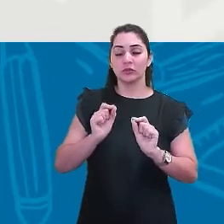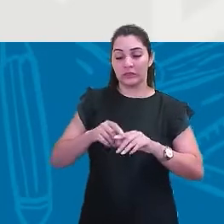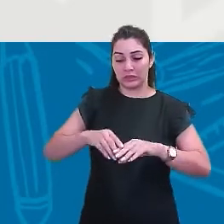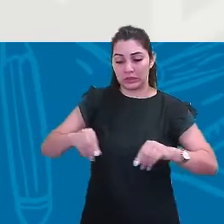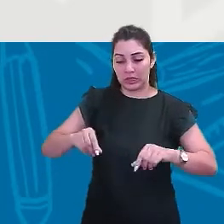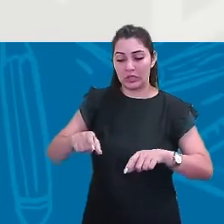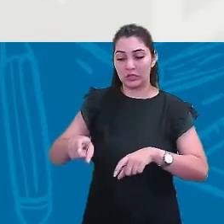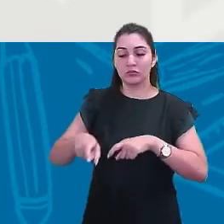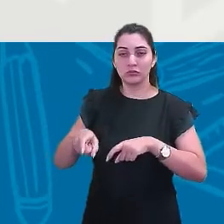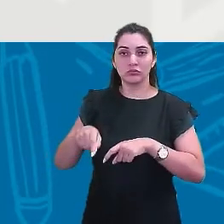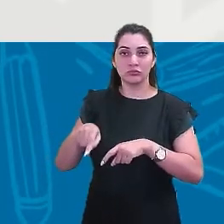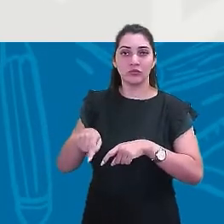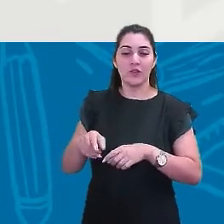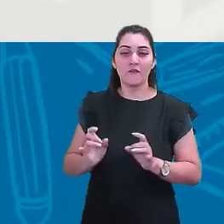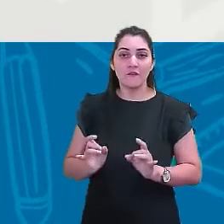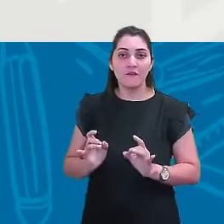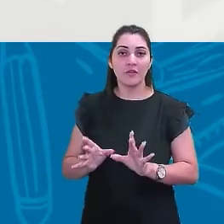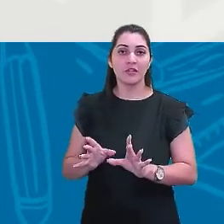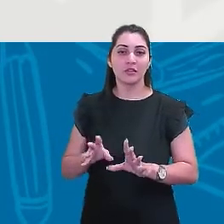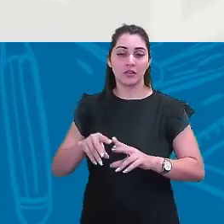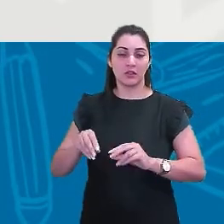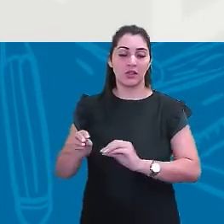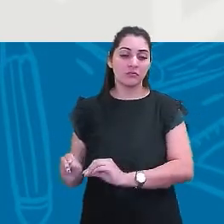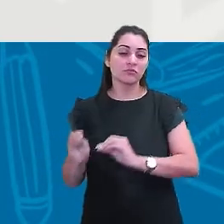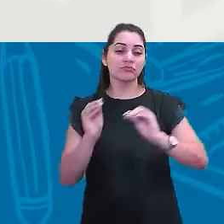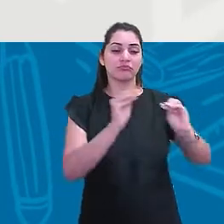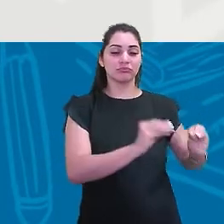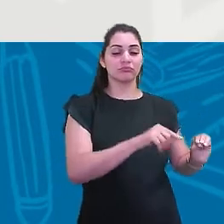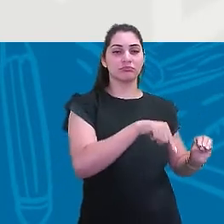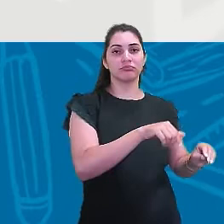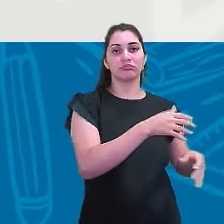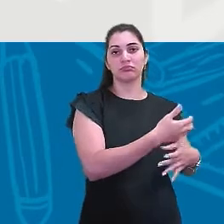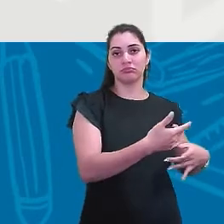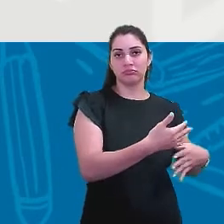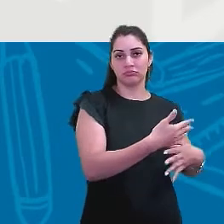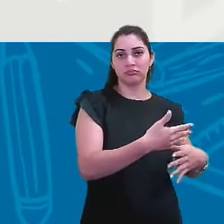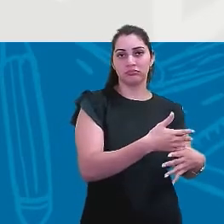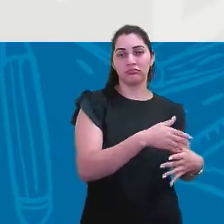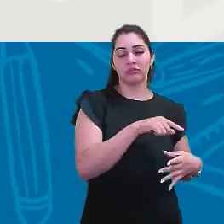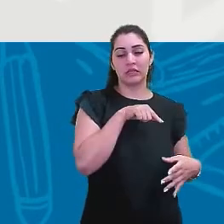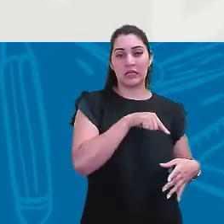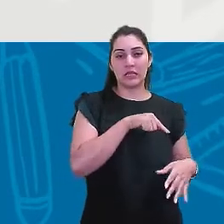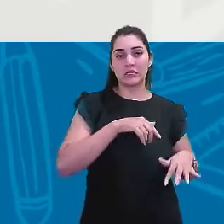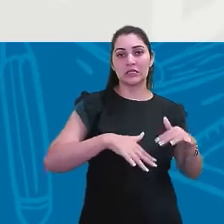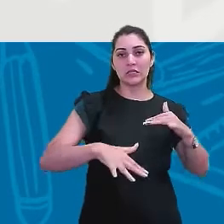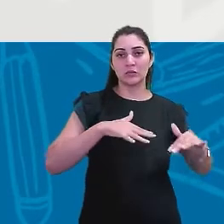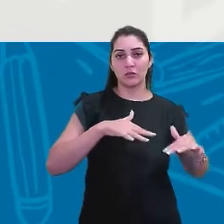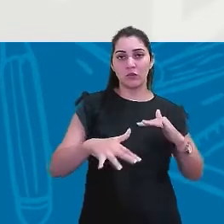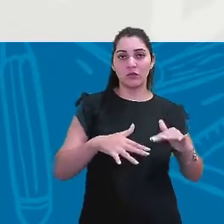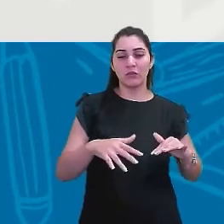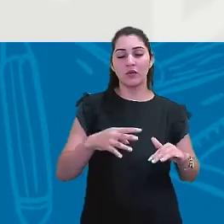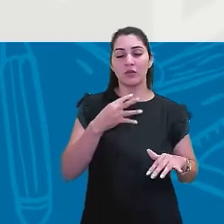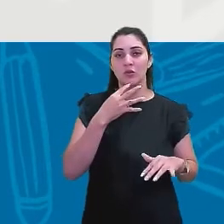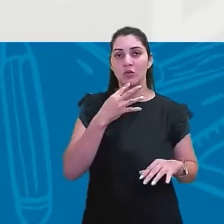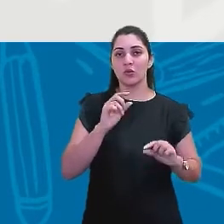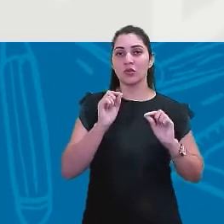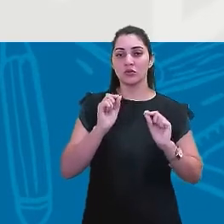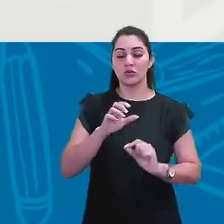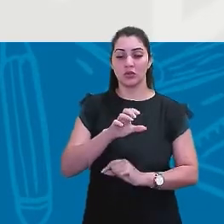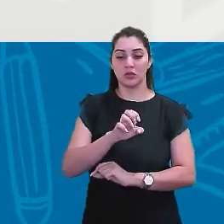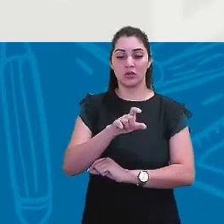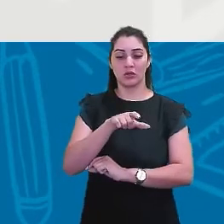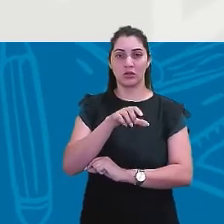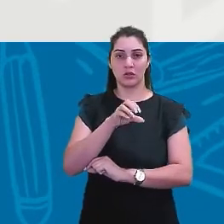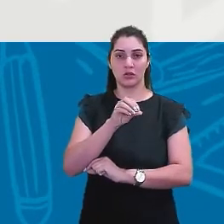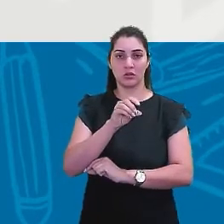no campo, ele vendia a sua terra e ia para a cidade. Então, esse movimento também que a gente conhece como Êxodo Rural,